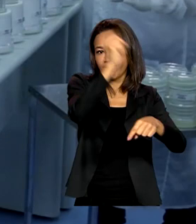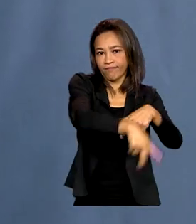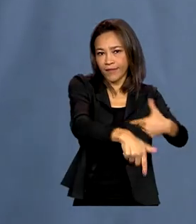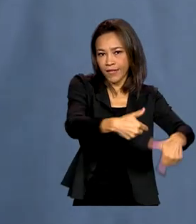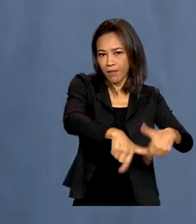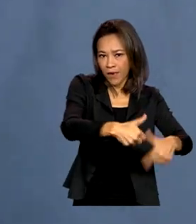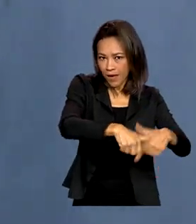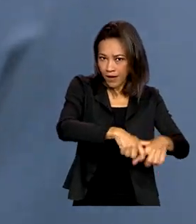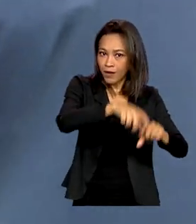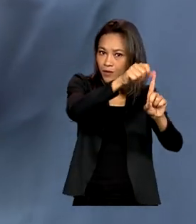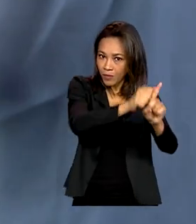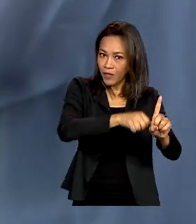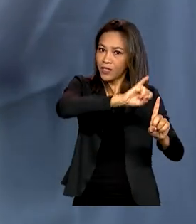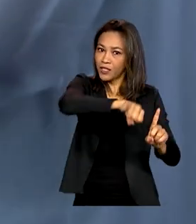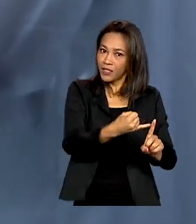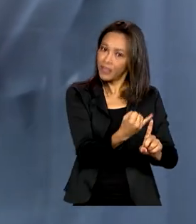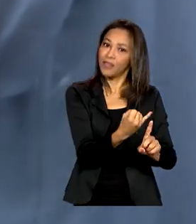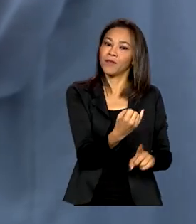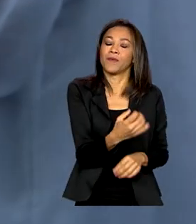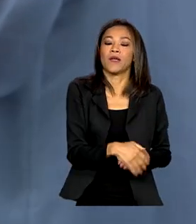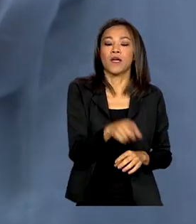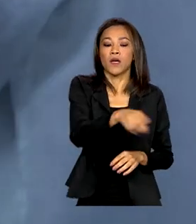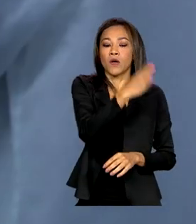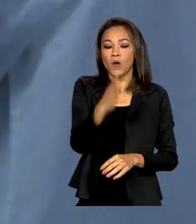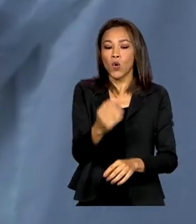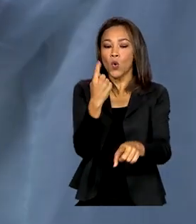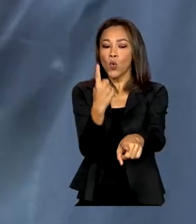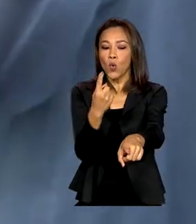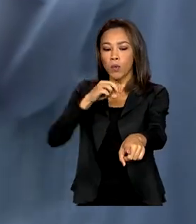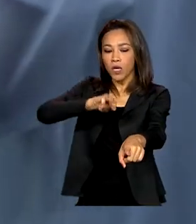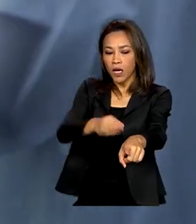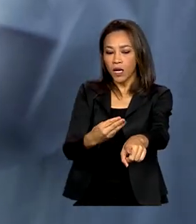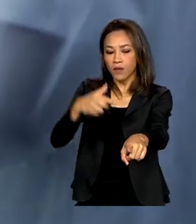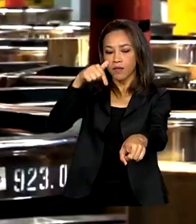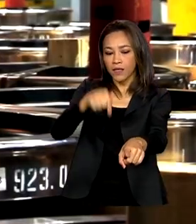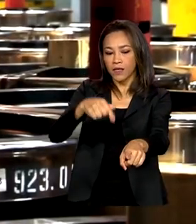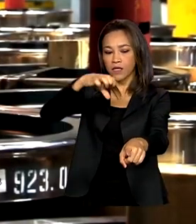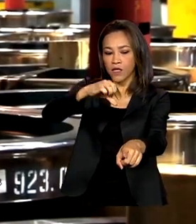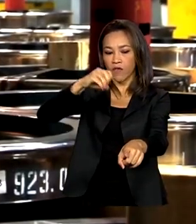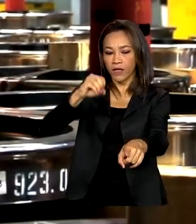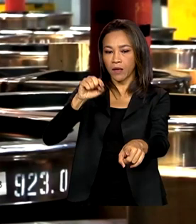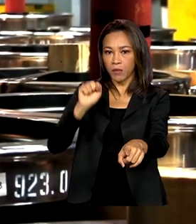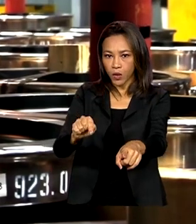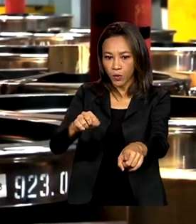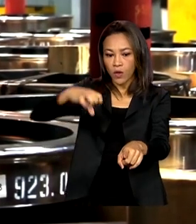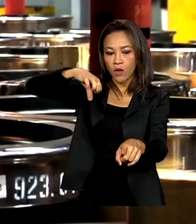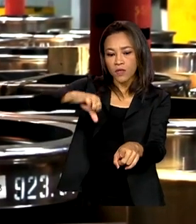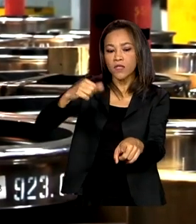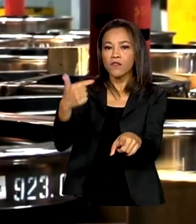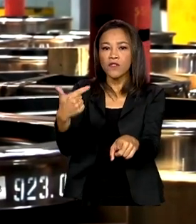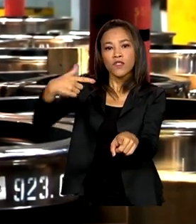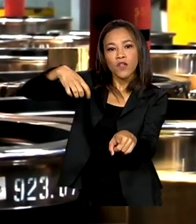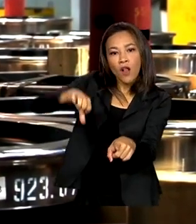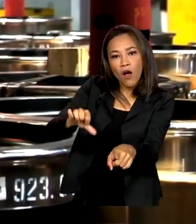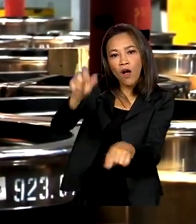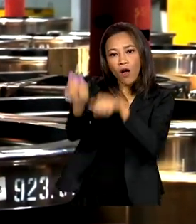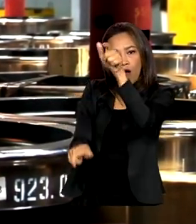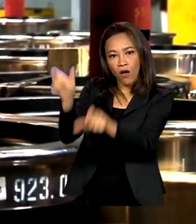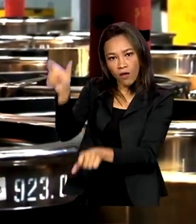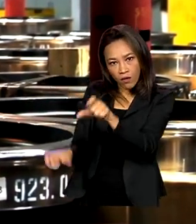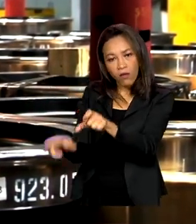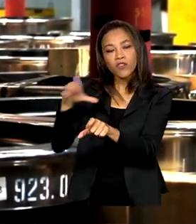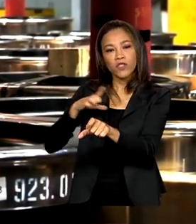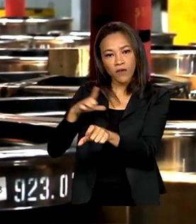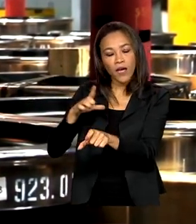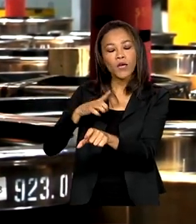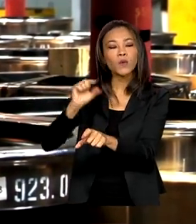ano. Por outro lado, 1 milhão, 790 mil, 929 pessoas tiveram